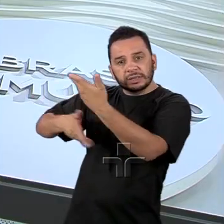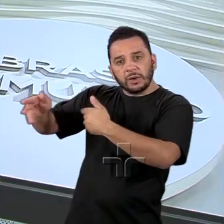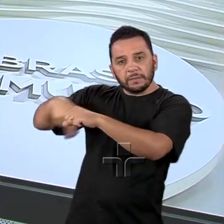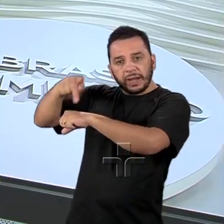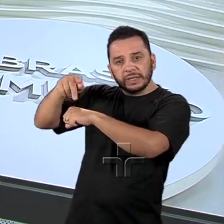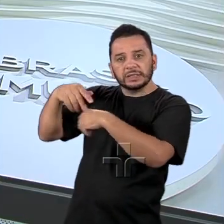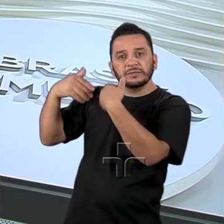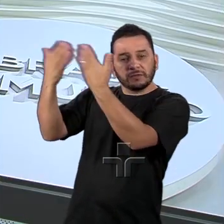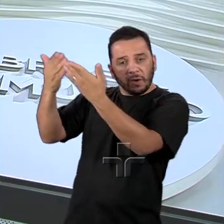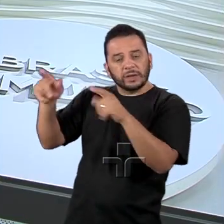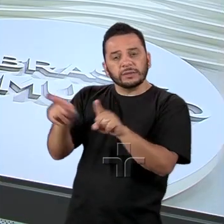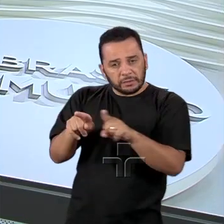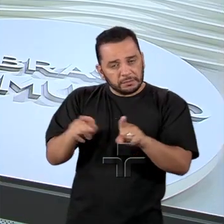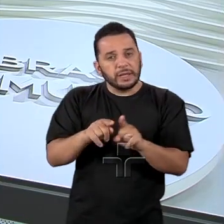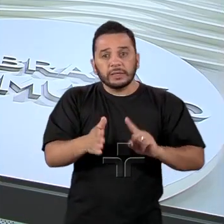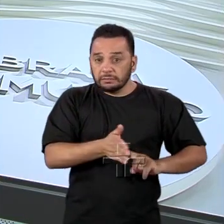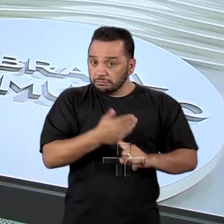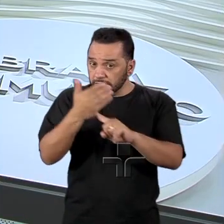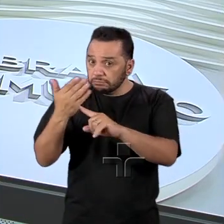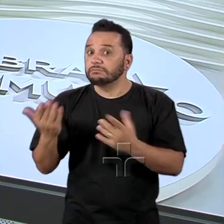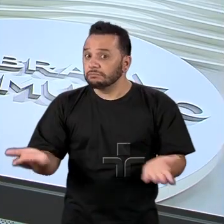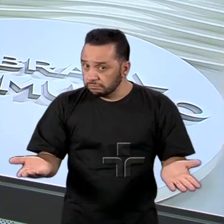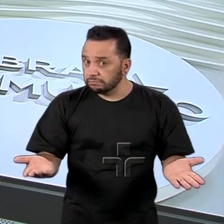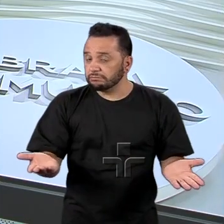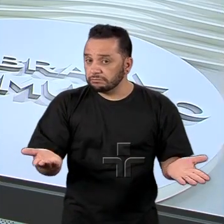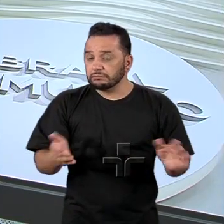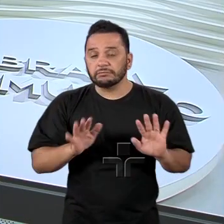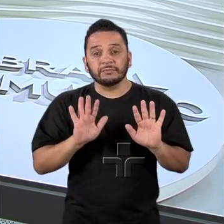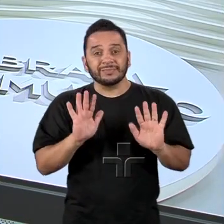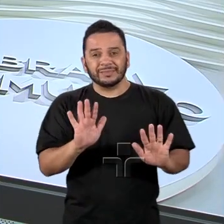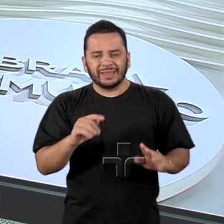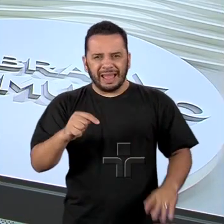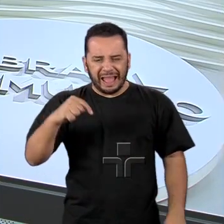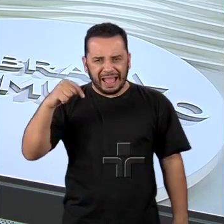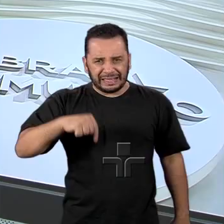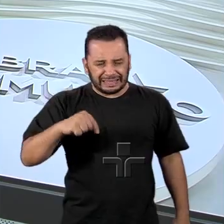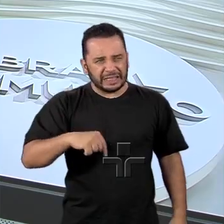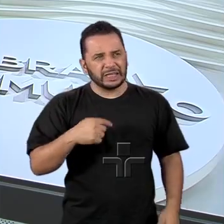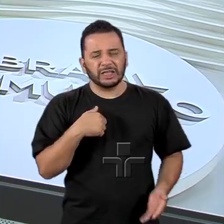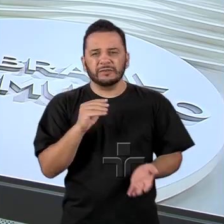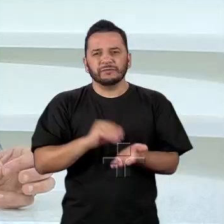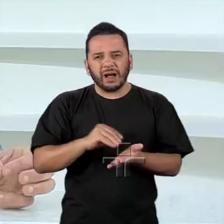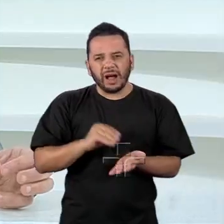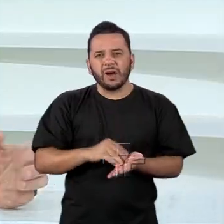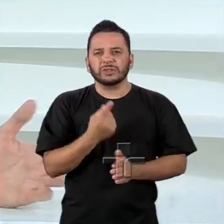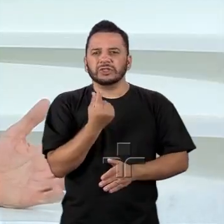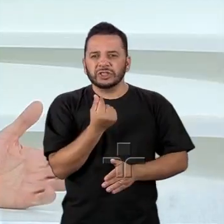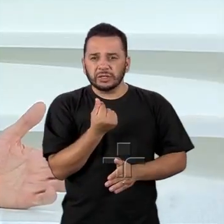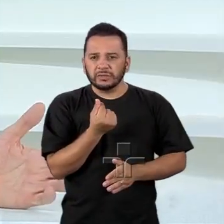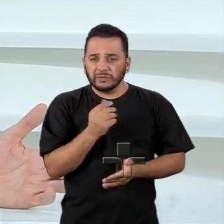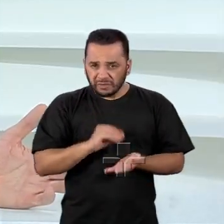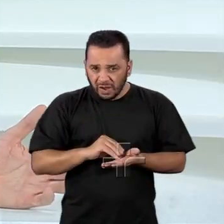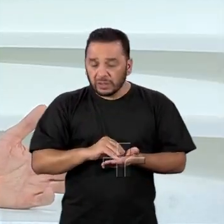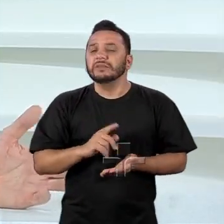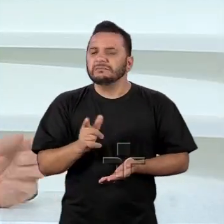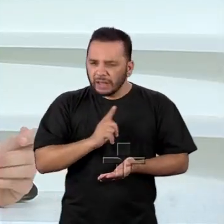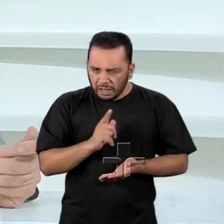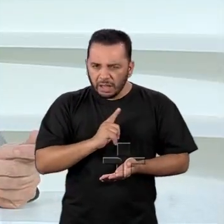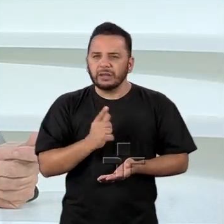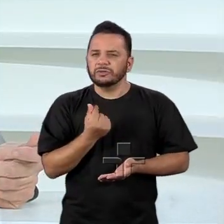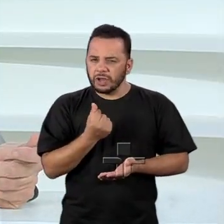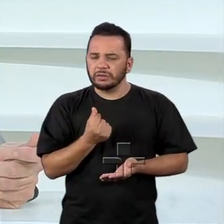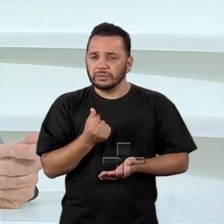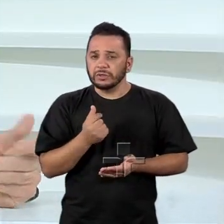Eu não creio que seja aqui um problema de não ter recursos, não dispor de recursos. Ah, recursos, os projetos estão andando.